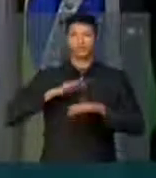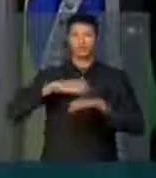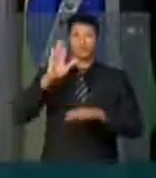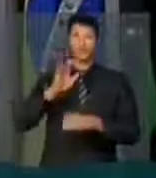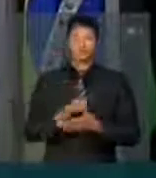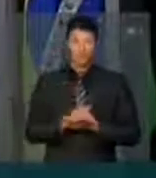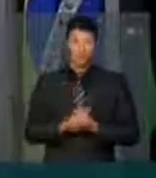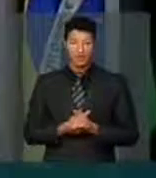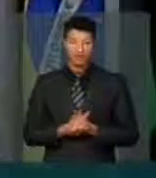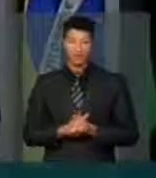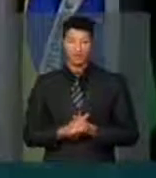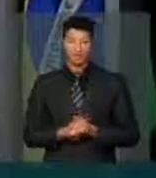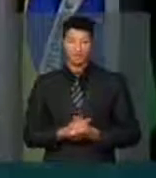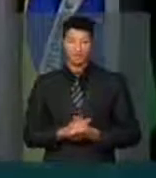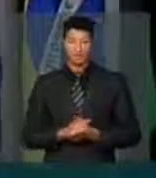máximo.